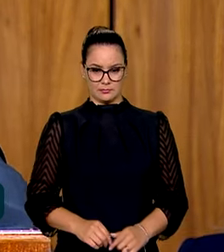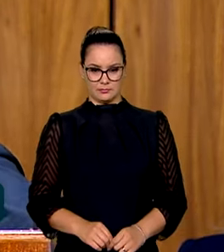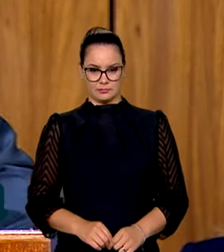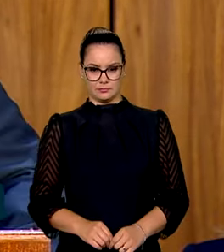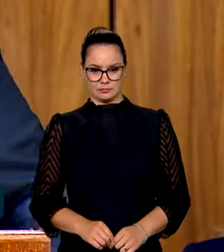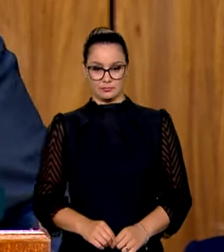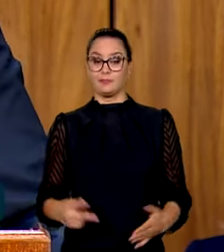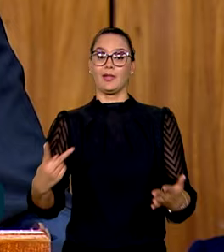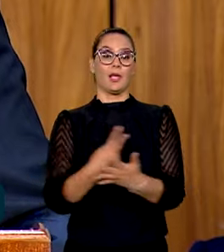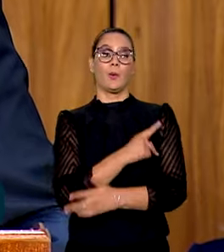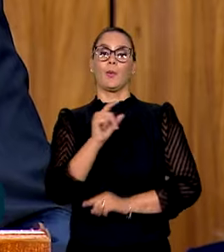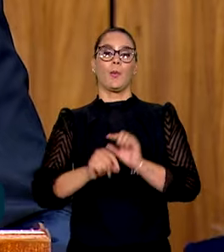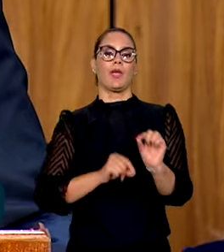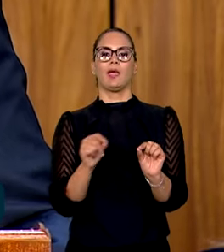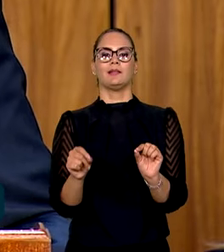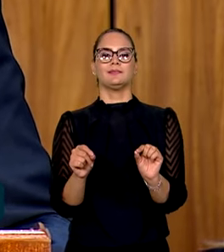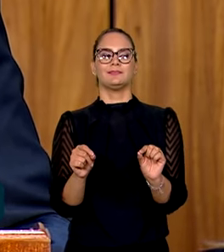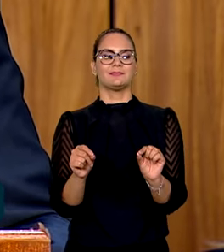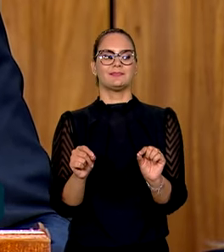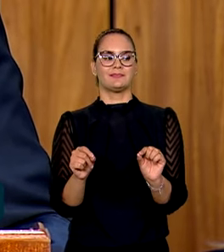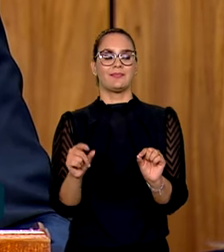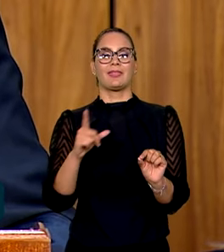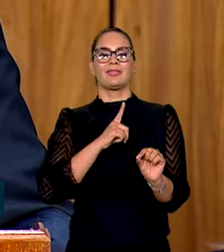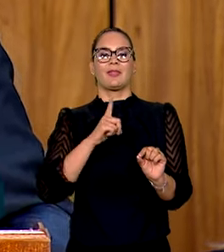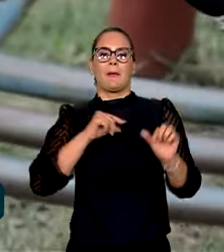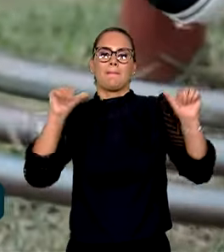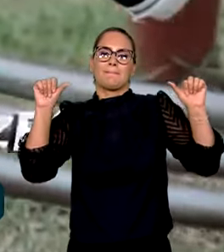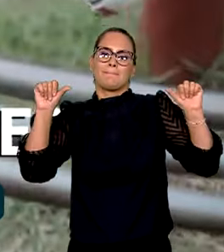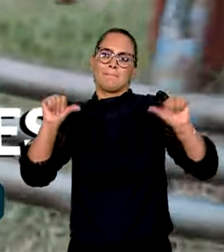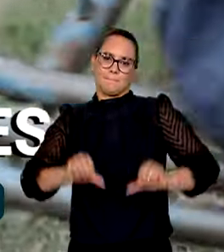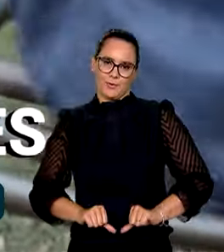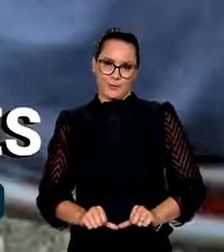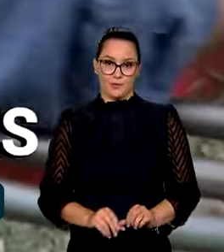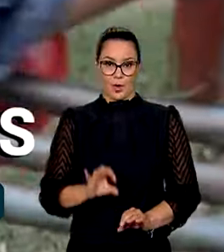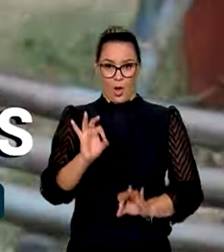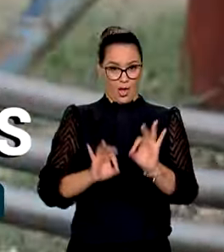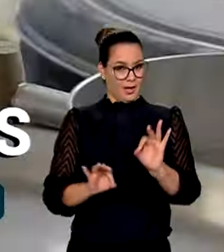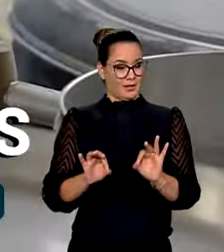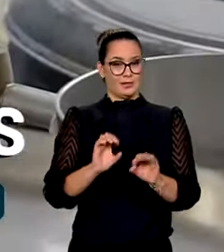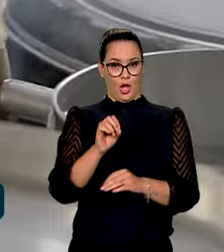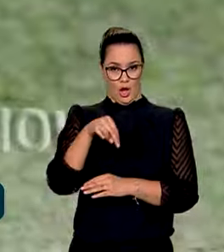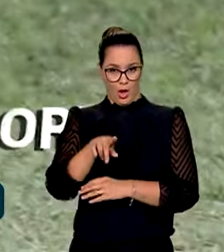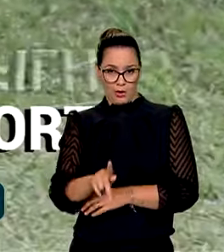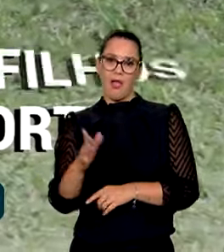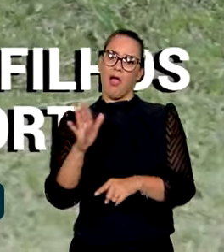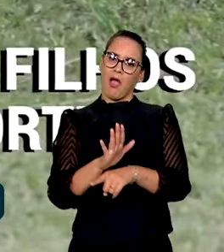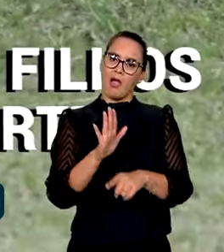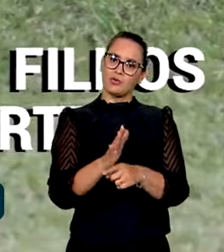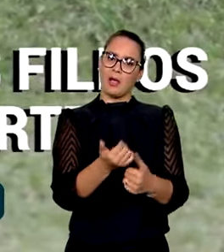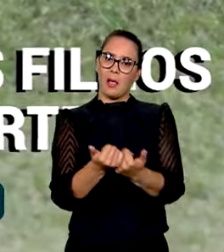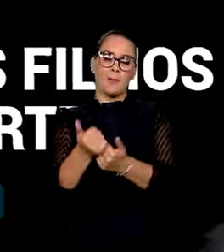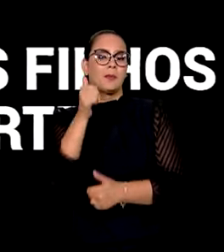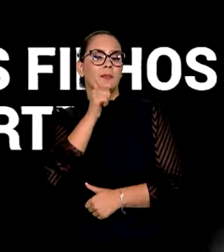E o que aconteceu é que tem que piorar a situação. Organizações não governamentais ajudam a amparar